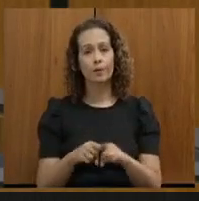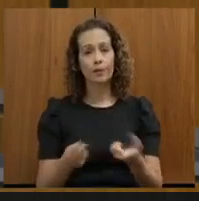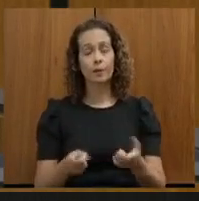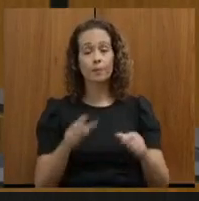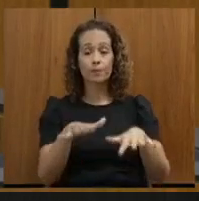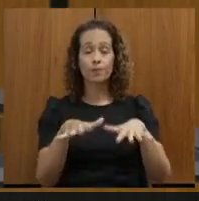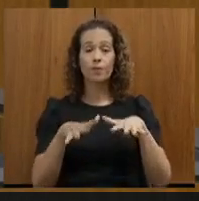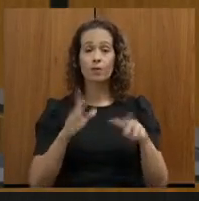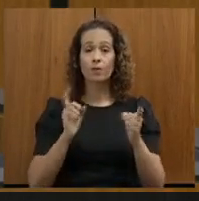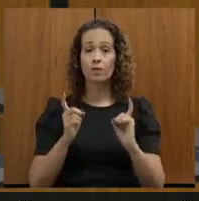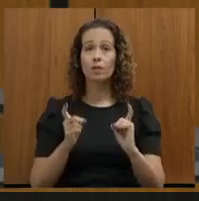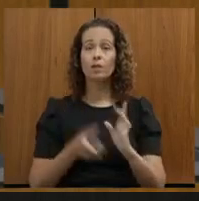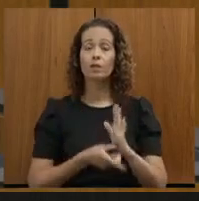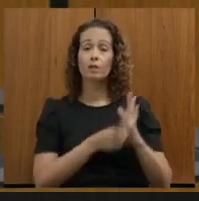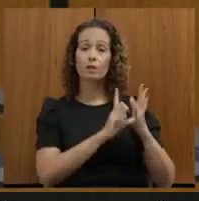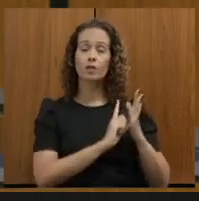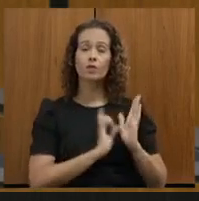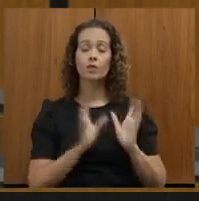na comissão.